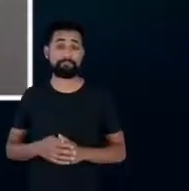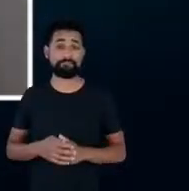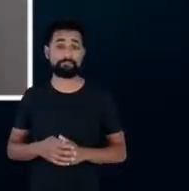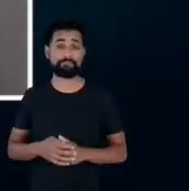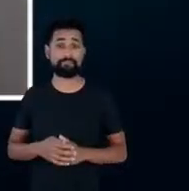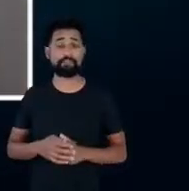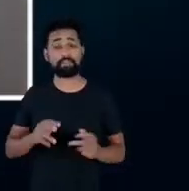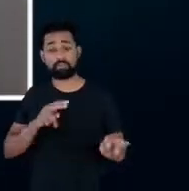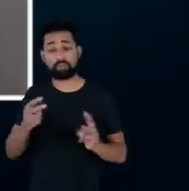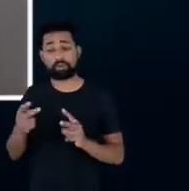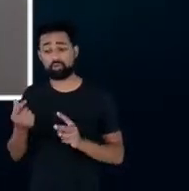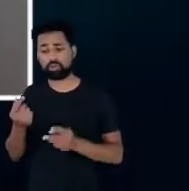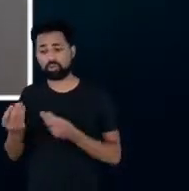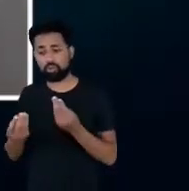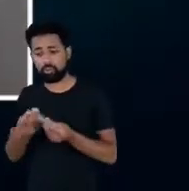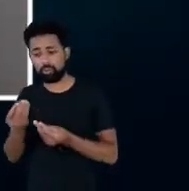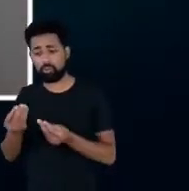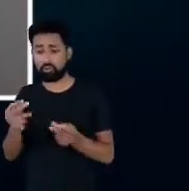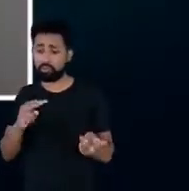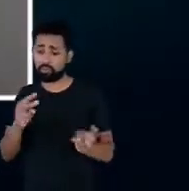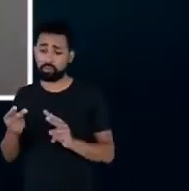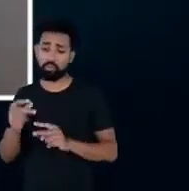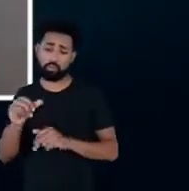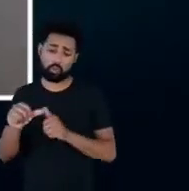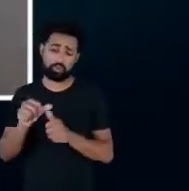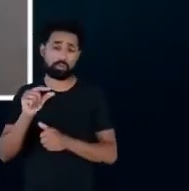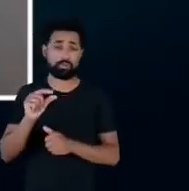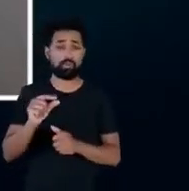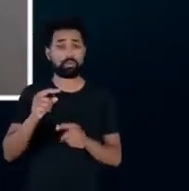dinheiro então muda um pouco um lado é